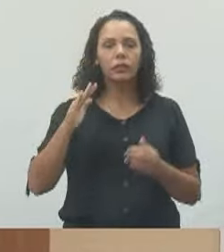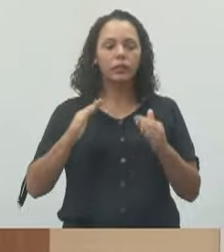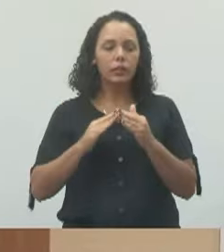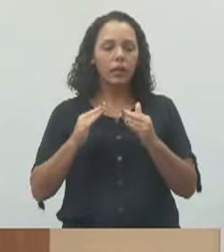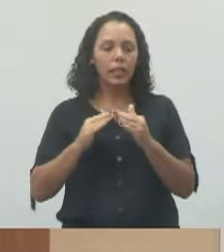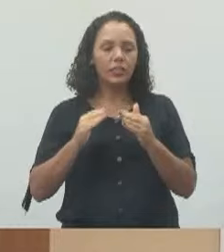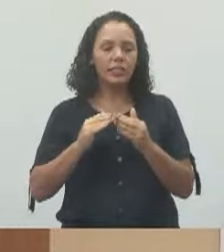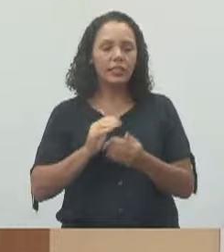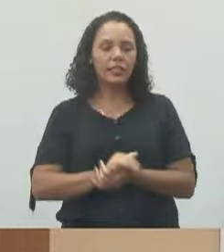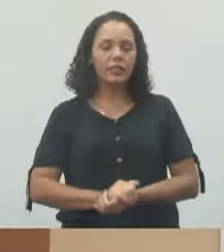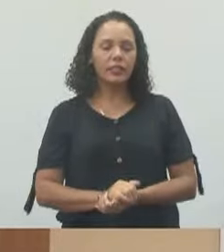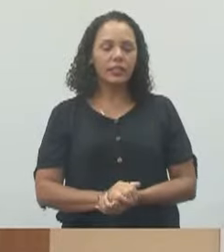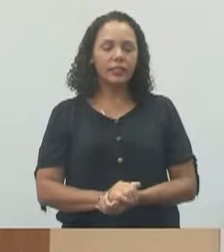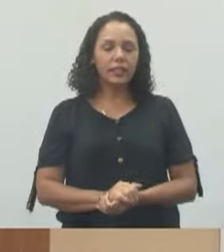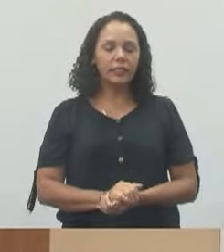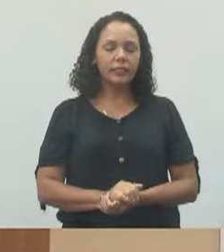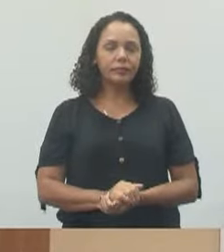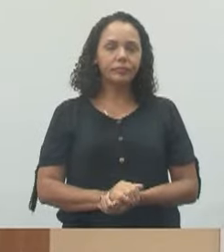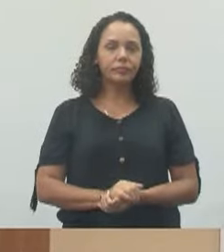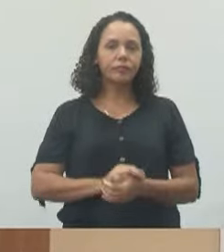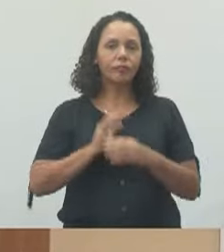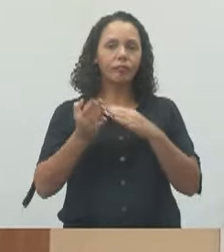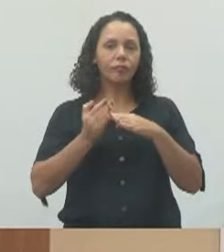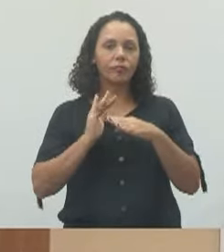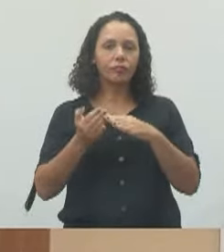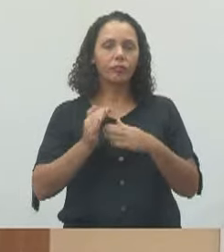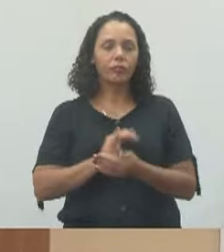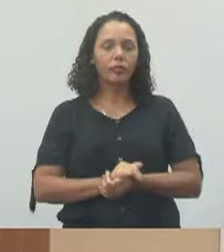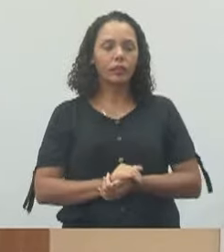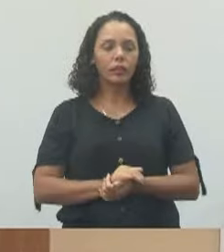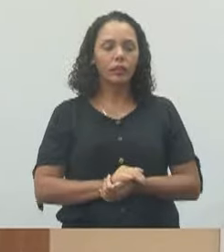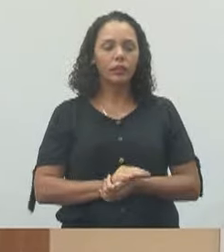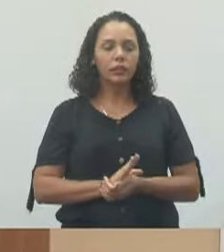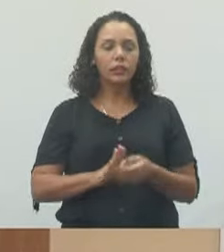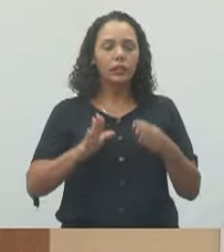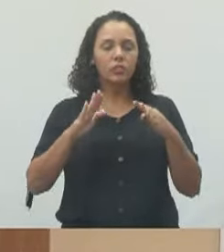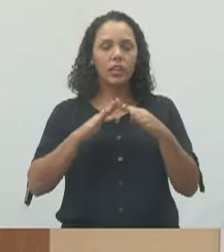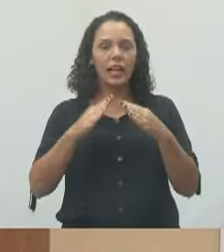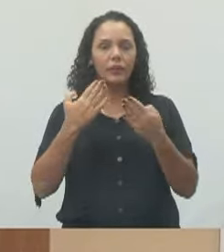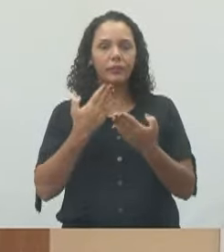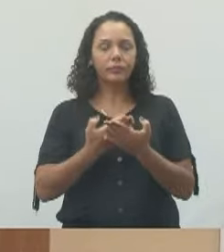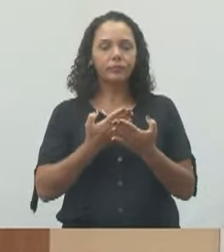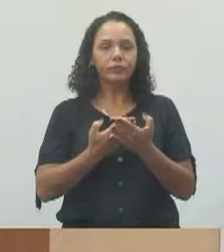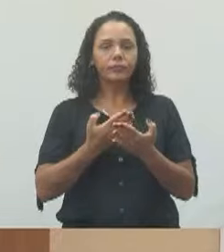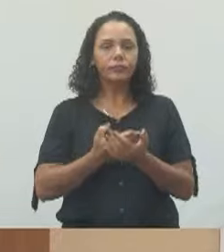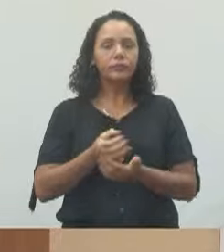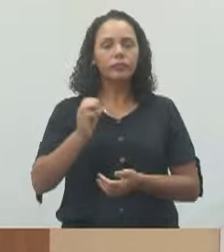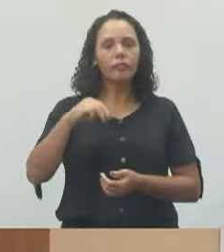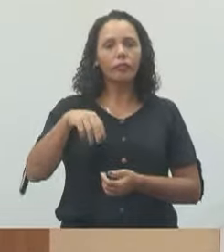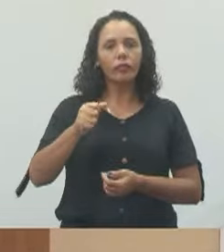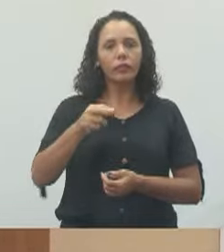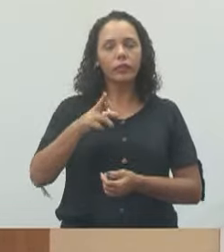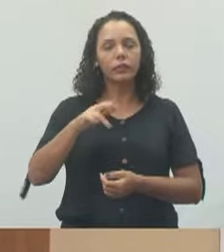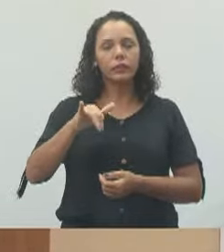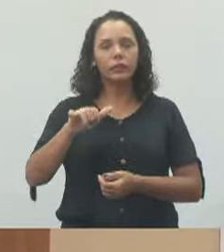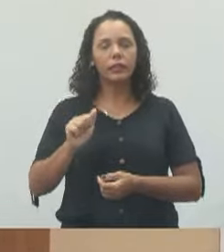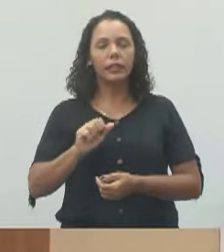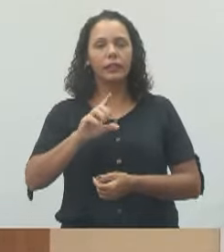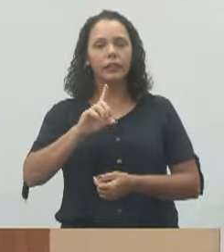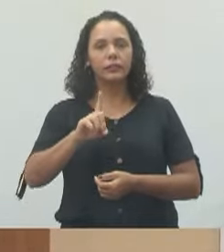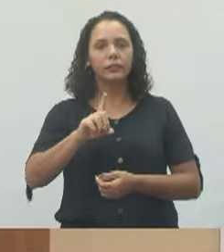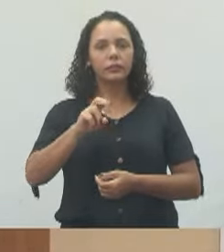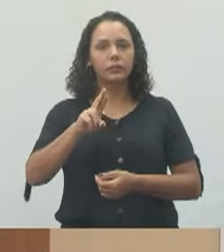Cumprido, tá bom? Será na escola, como que é? Maria Luísa Vazquez,